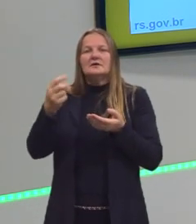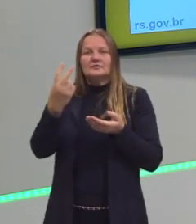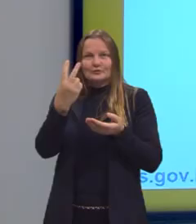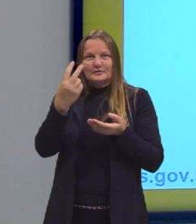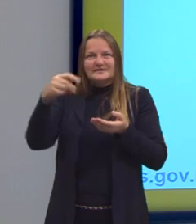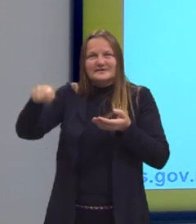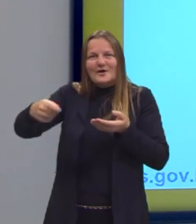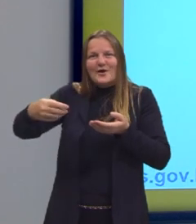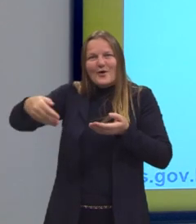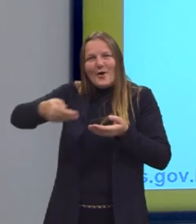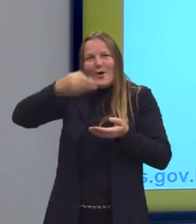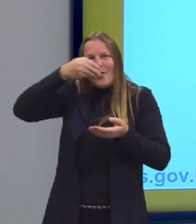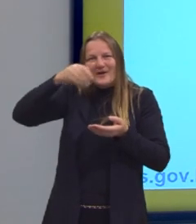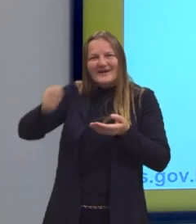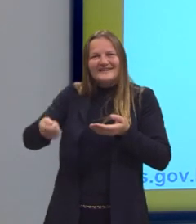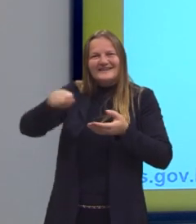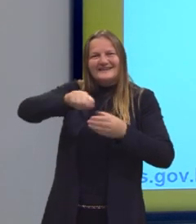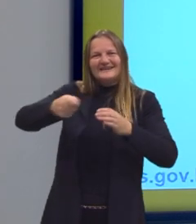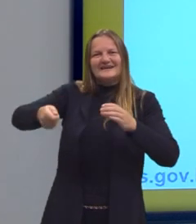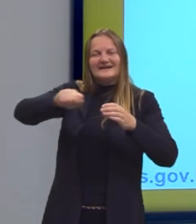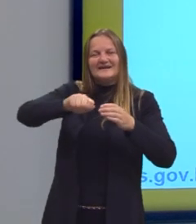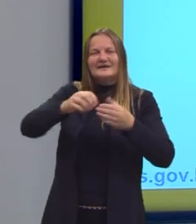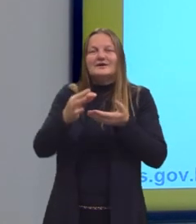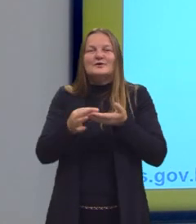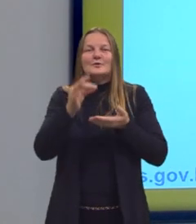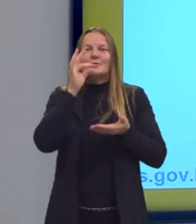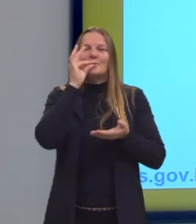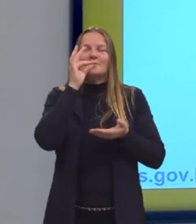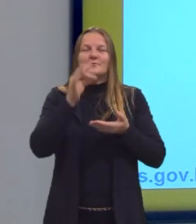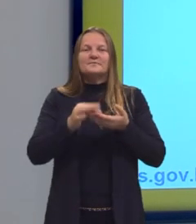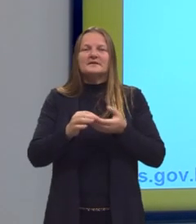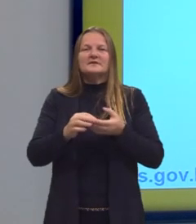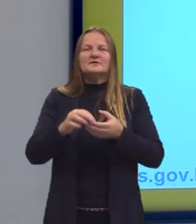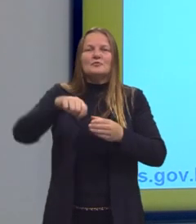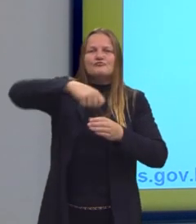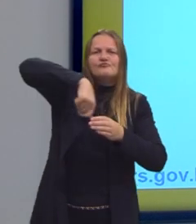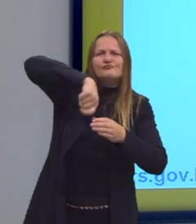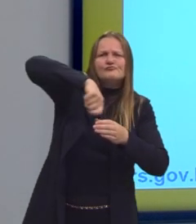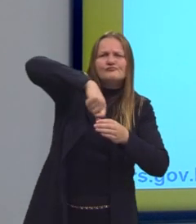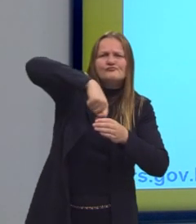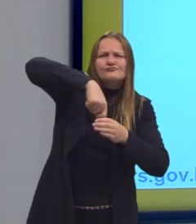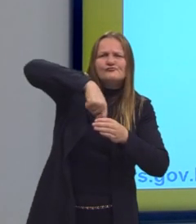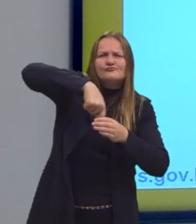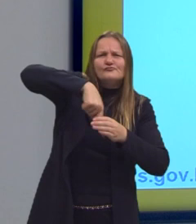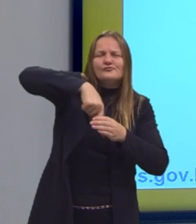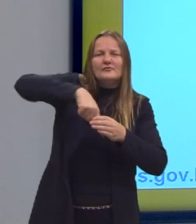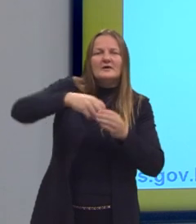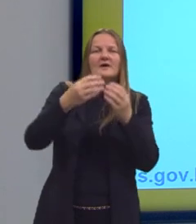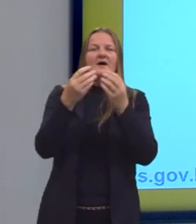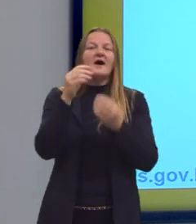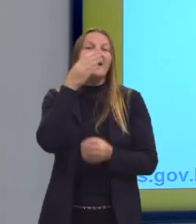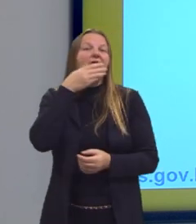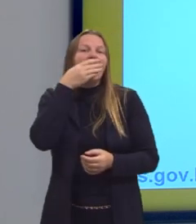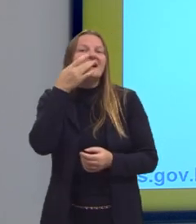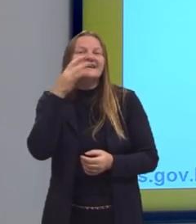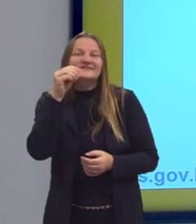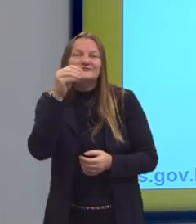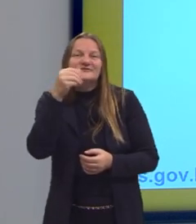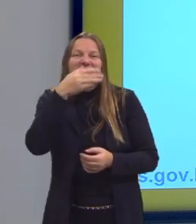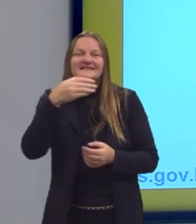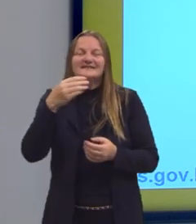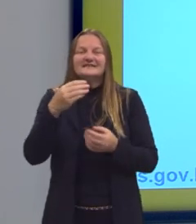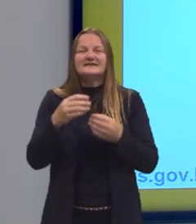Desculpa, duas colheres de açúcar para uma xícara de café. Se eu agitar bastante, vai diluir totalmente aquele açúcar. E se eu